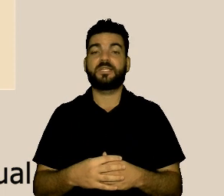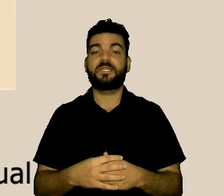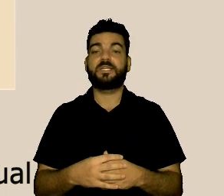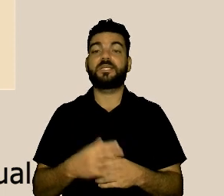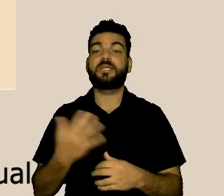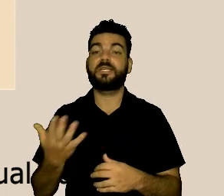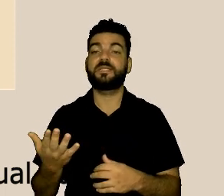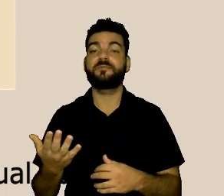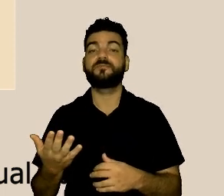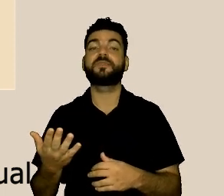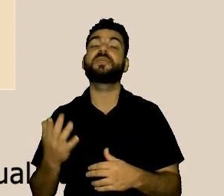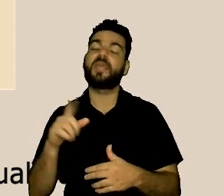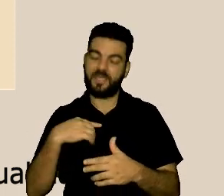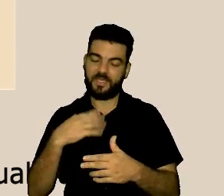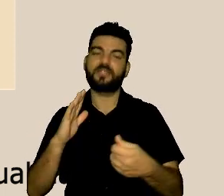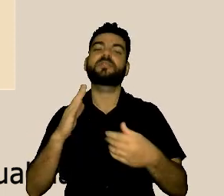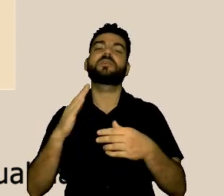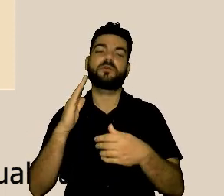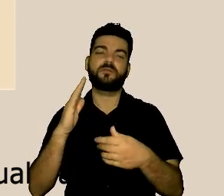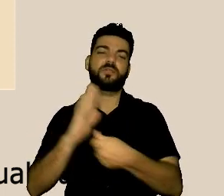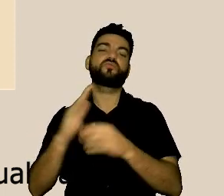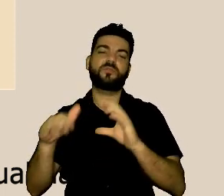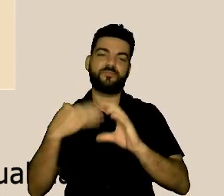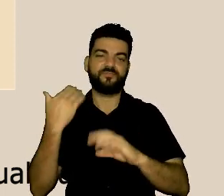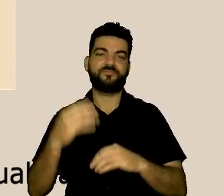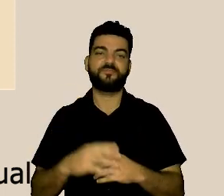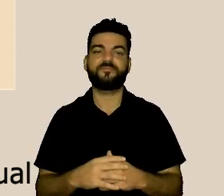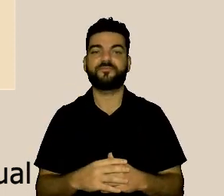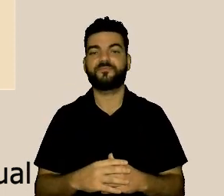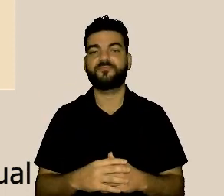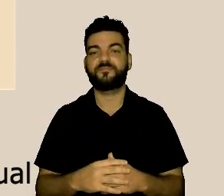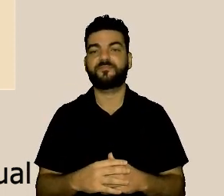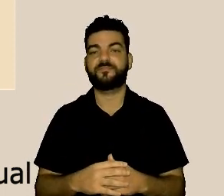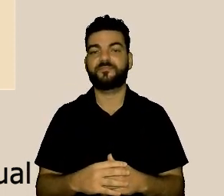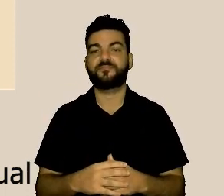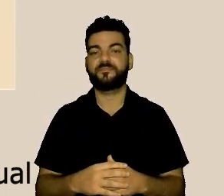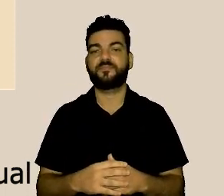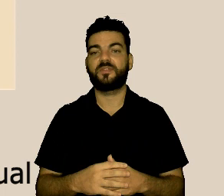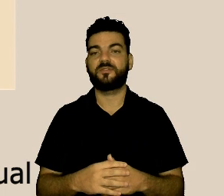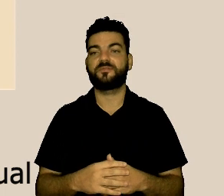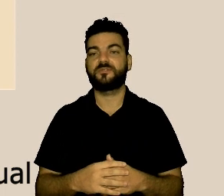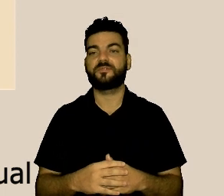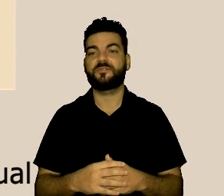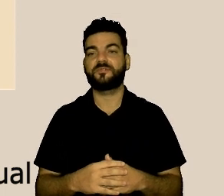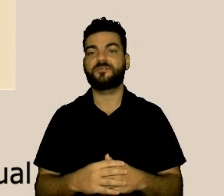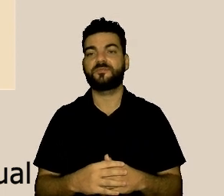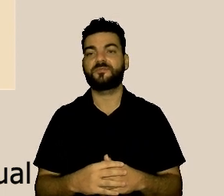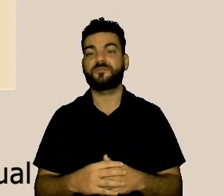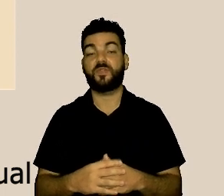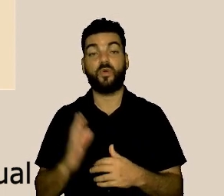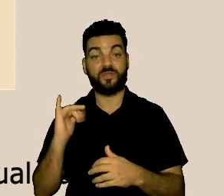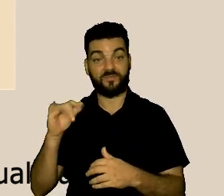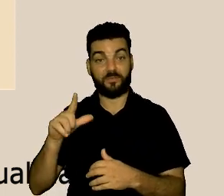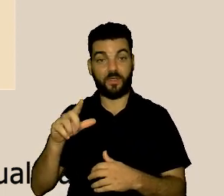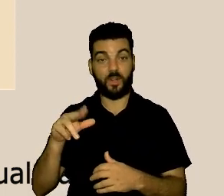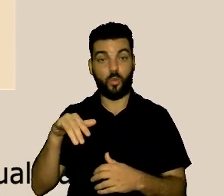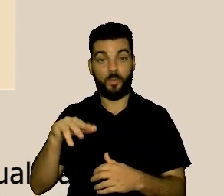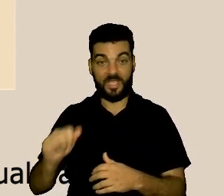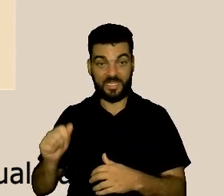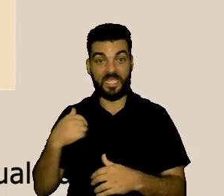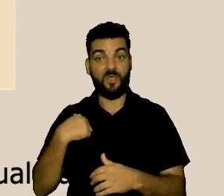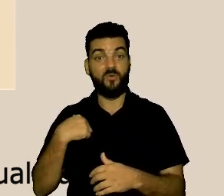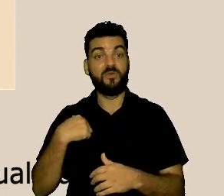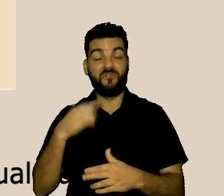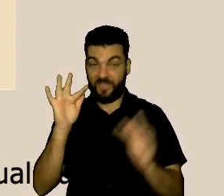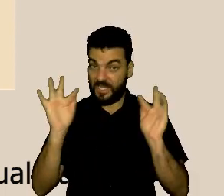chega para a gente. Quando eu falei para a doutora Lomena que eu fiquei muito